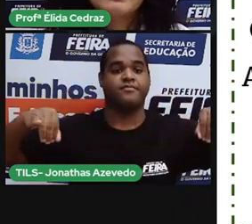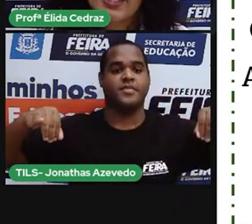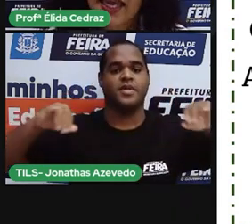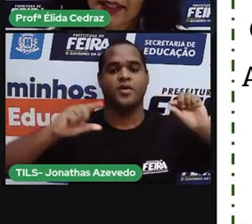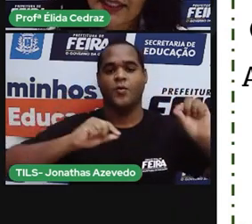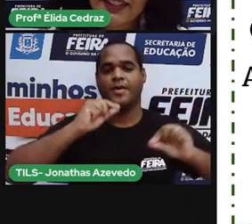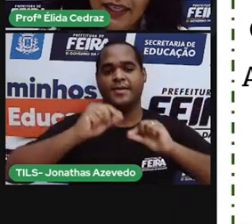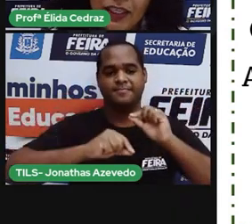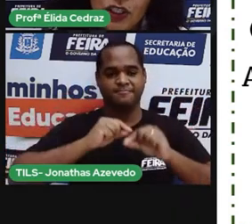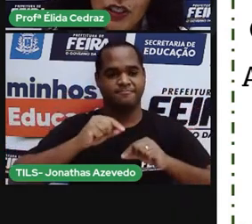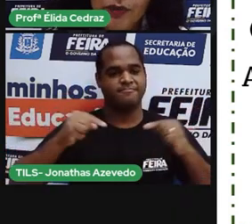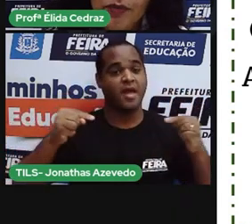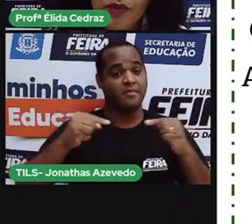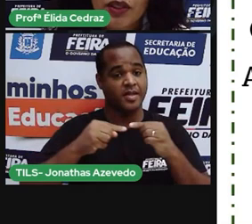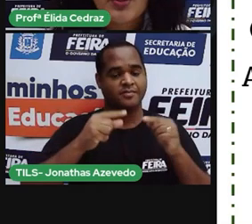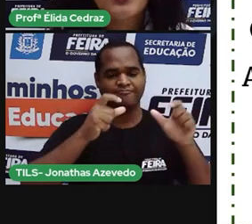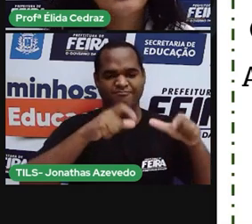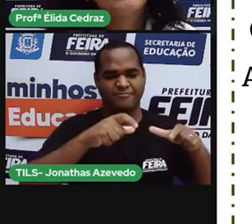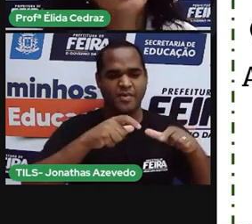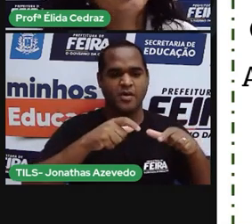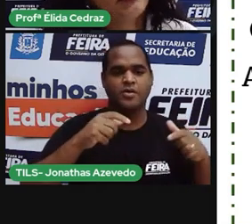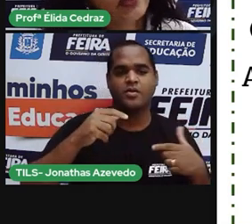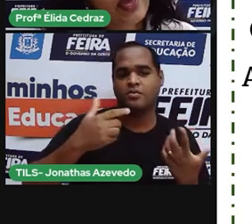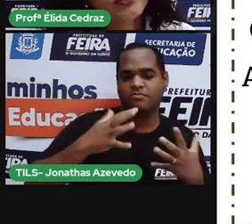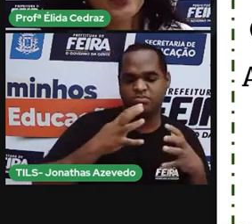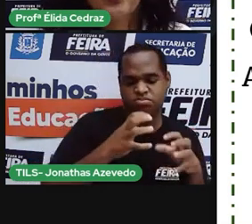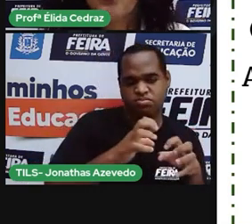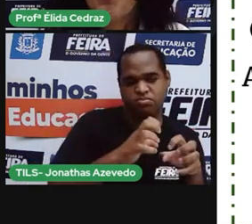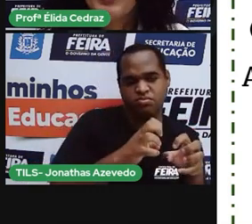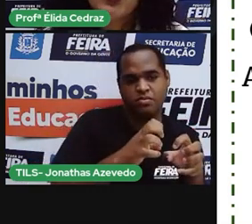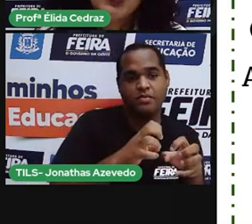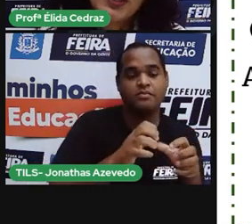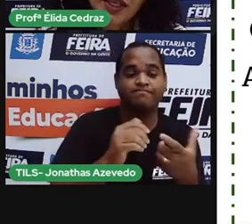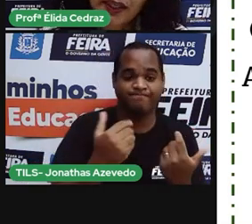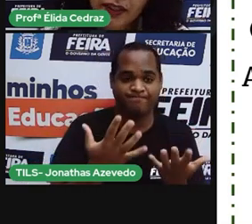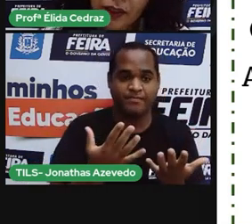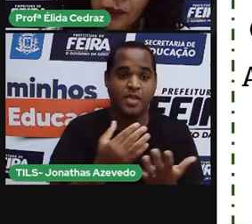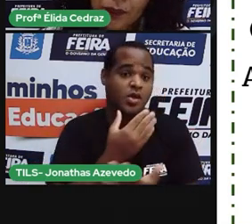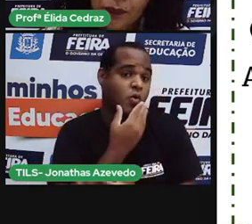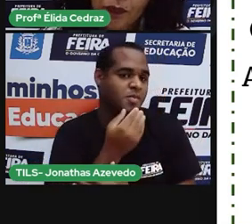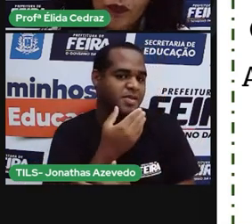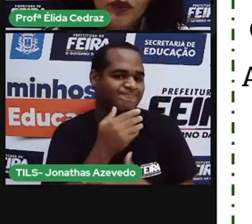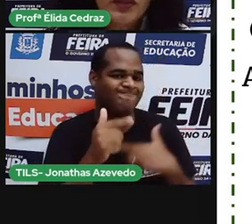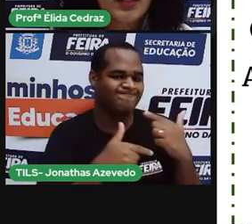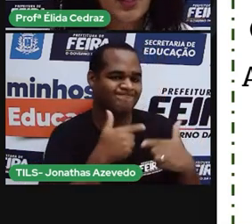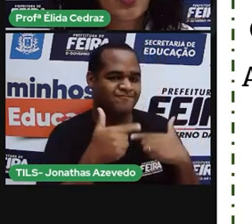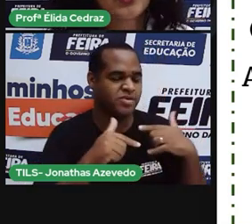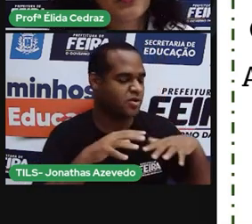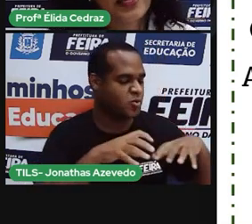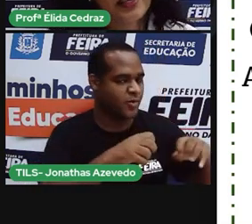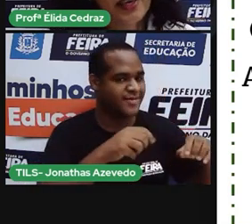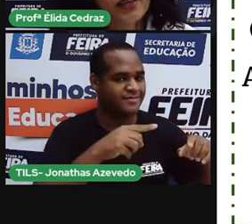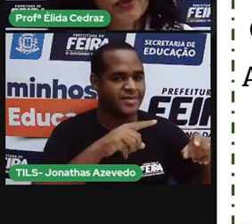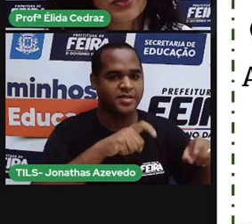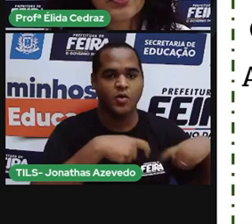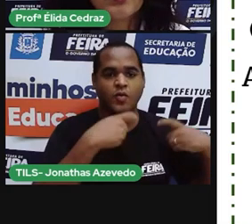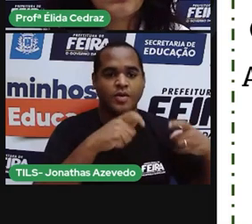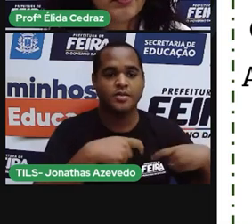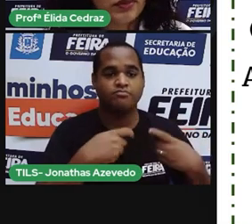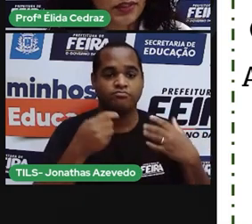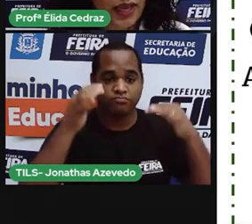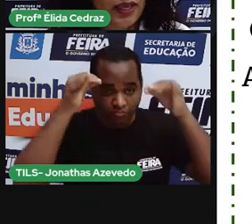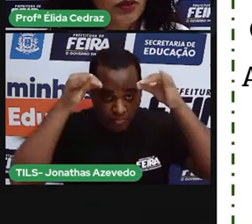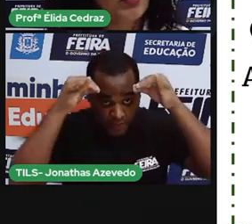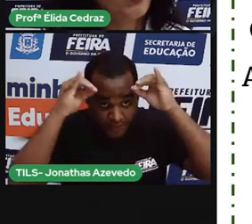sertaneja. Por causa do homem do sertão, os vaqueiros,